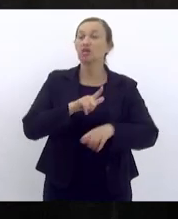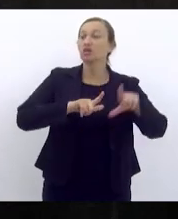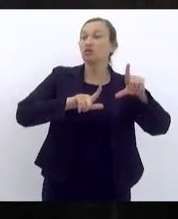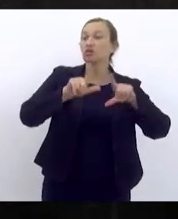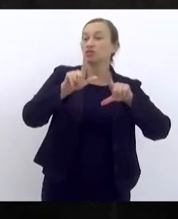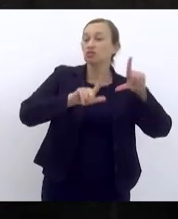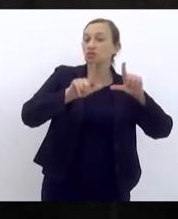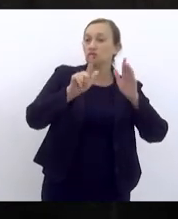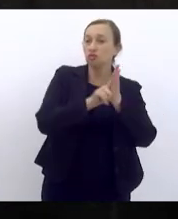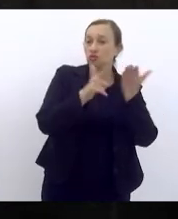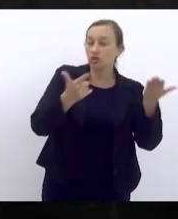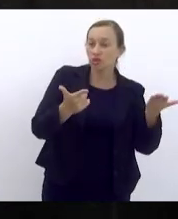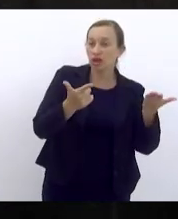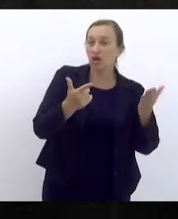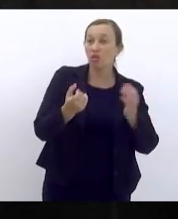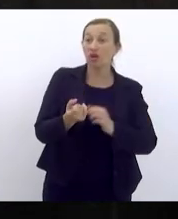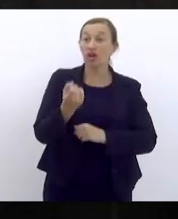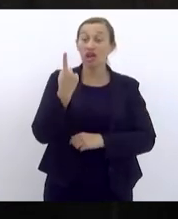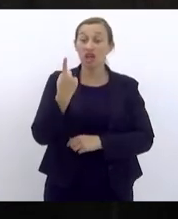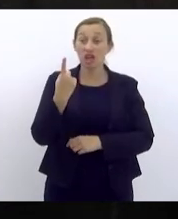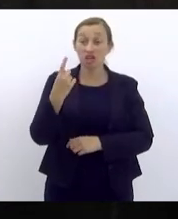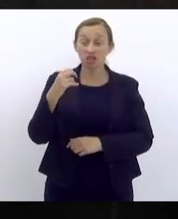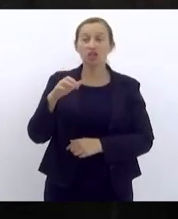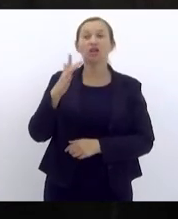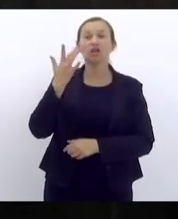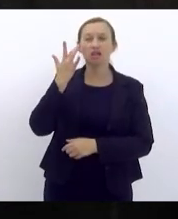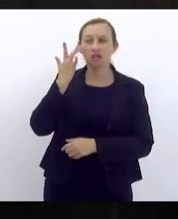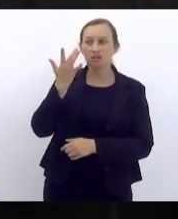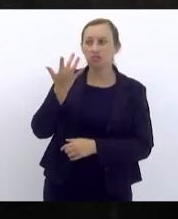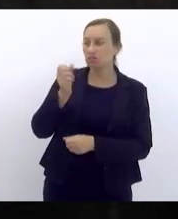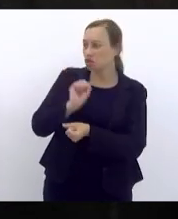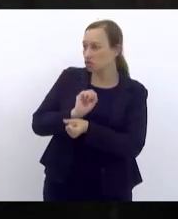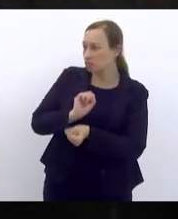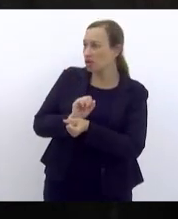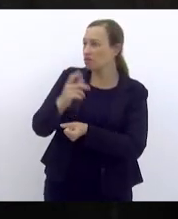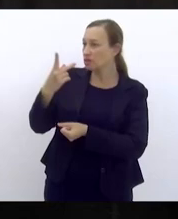jornal extra eu espero que seu estagiário esteja por aqui hoje